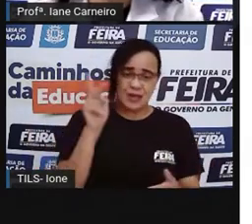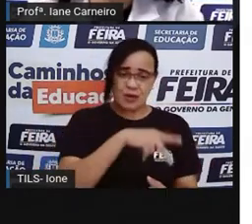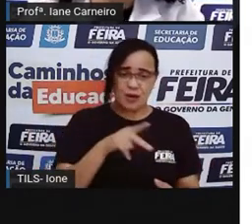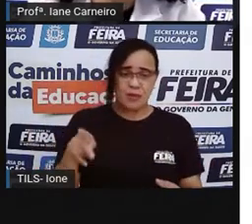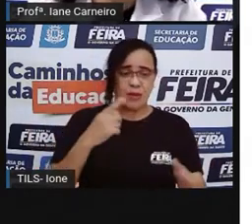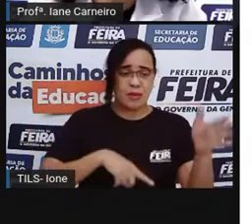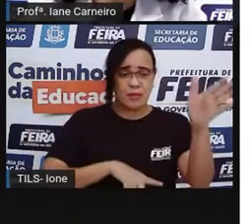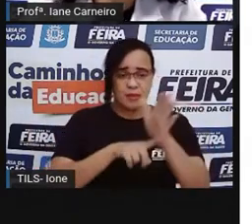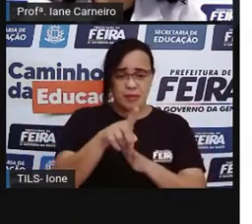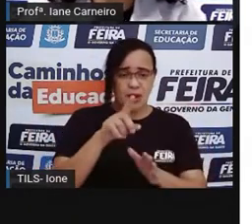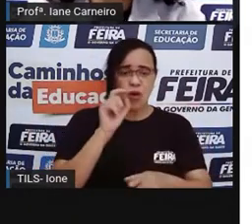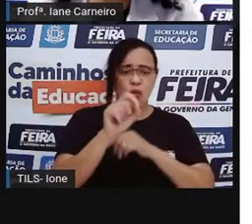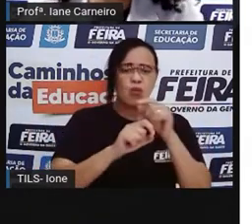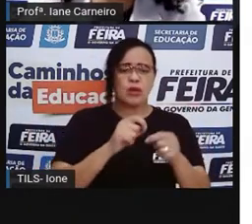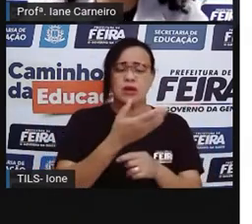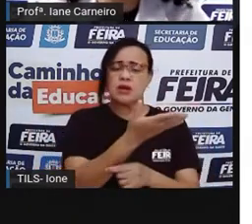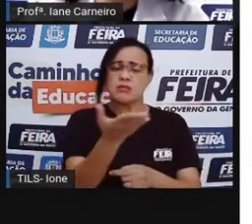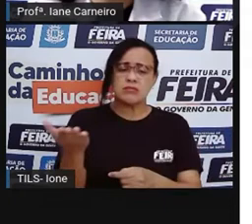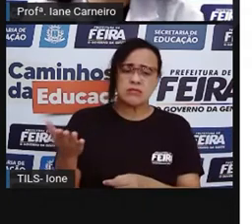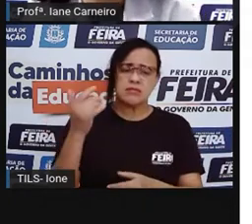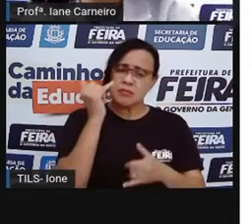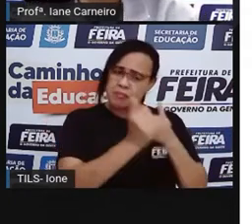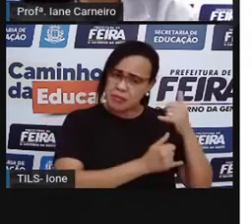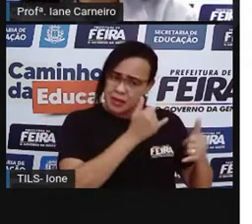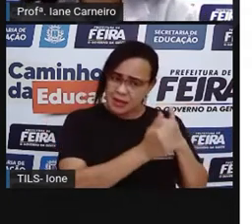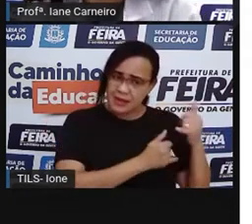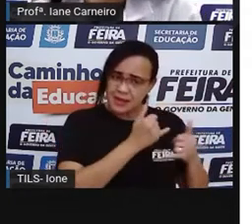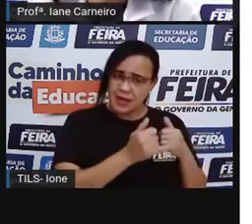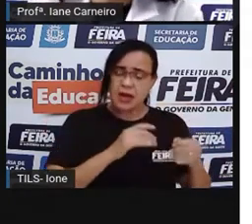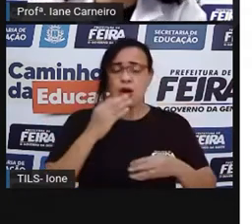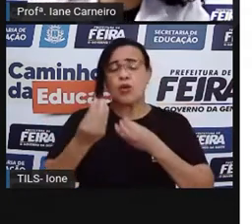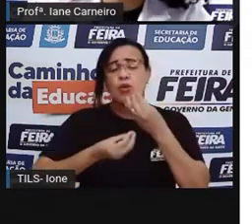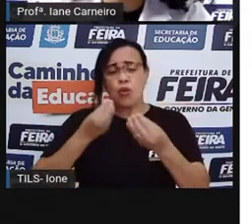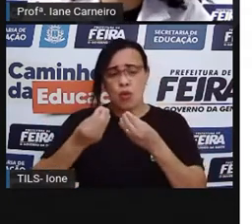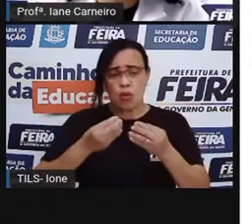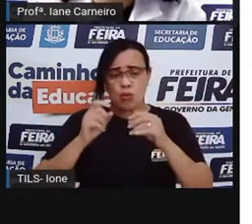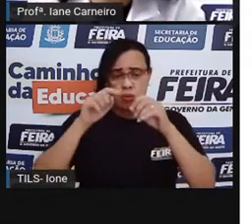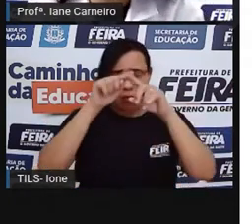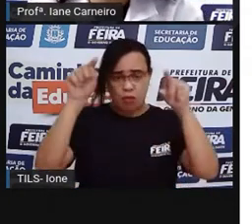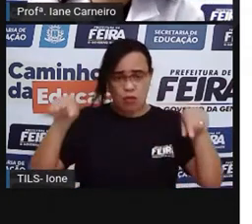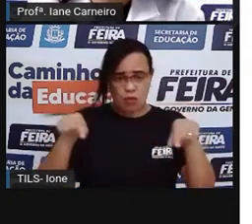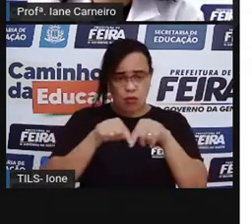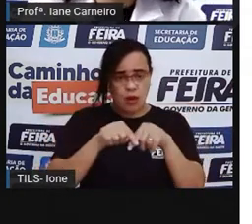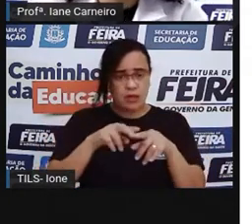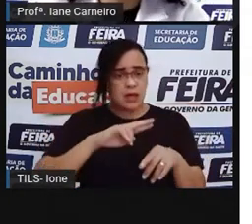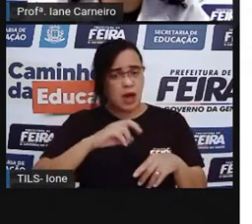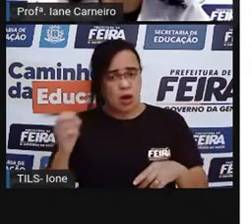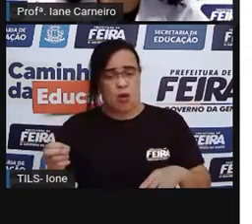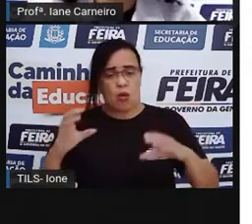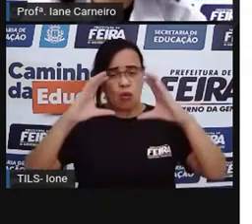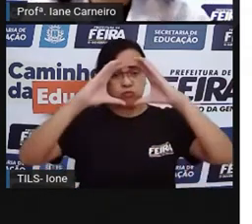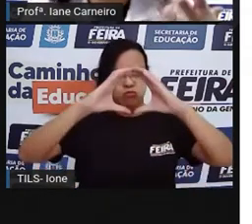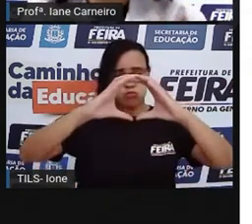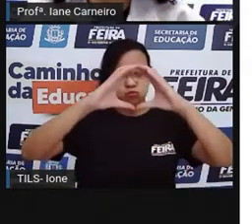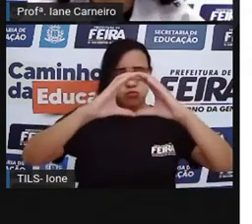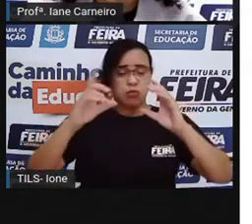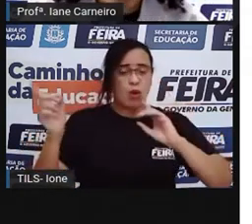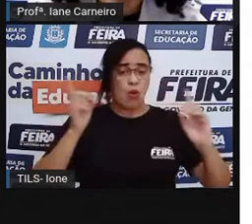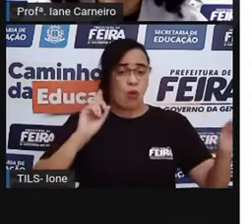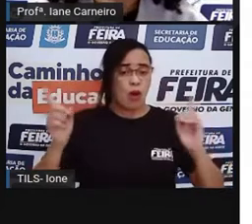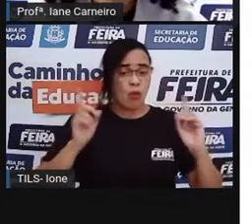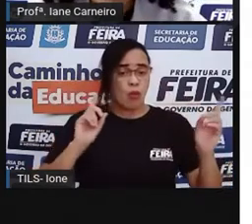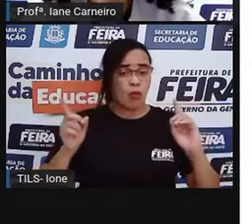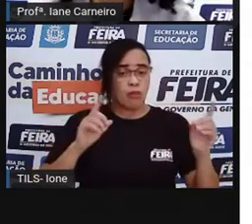pra vocês, ó. Você brinca de coisas redondas ou de coisas que, como Cecília viu no livro, deixam a cabeça